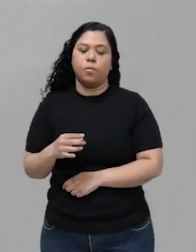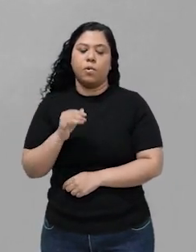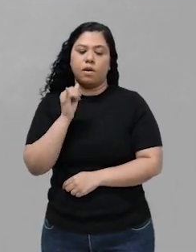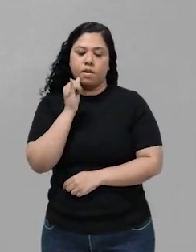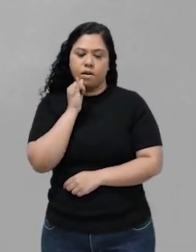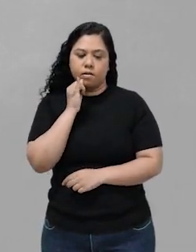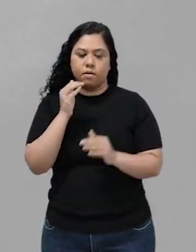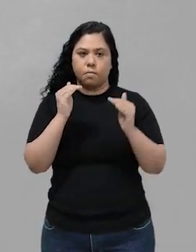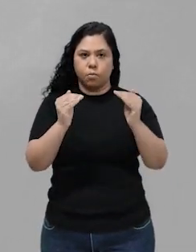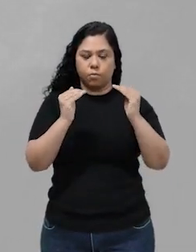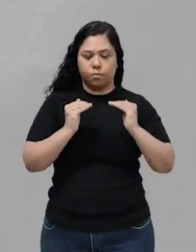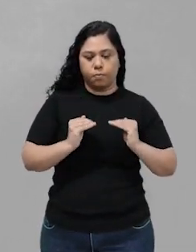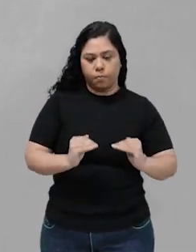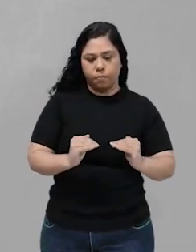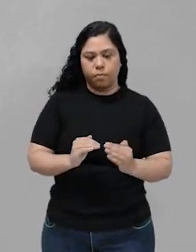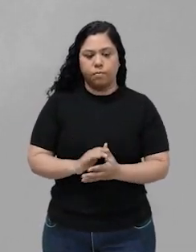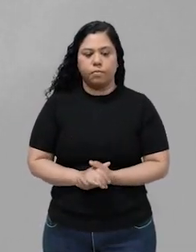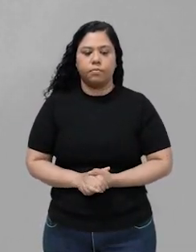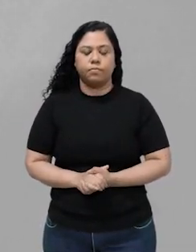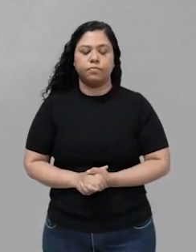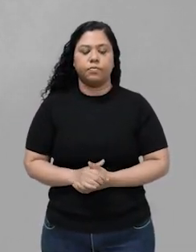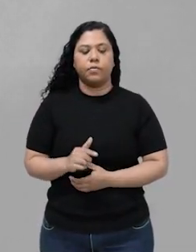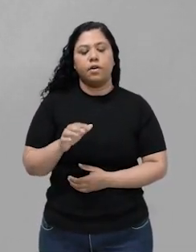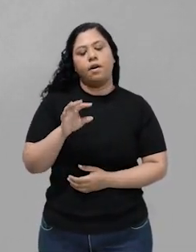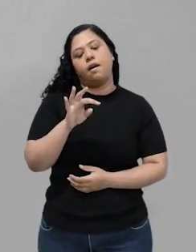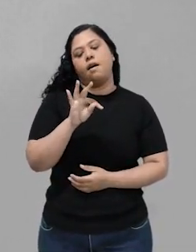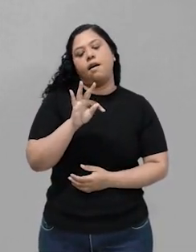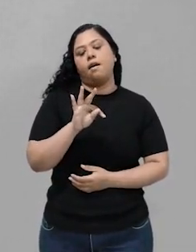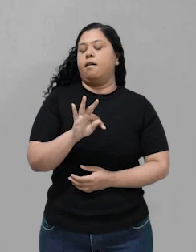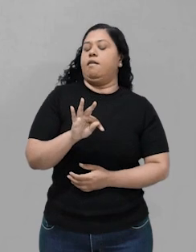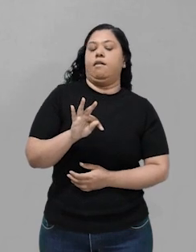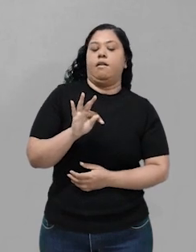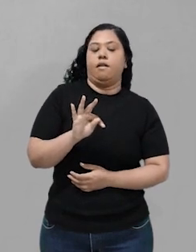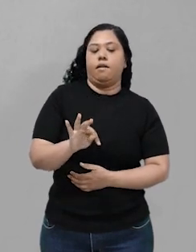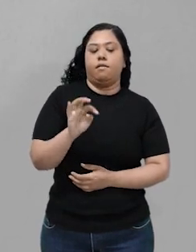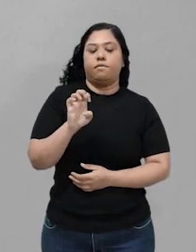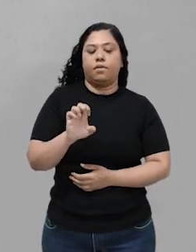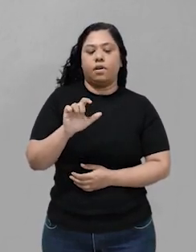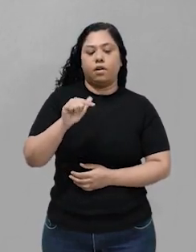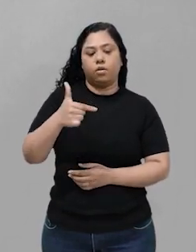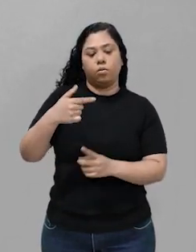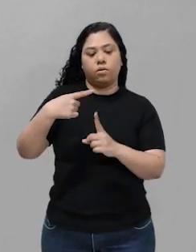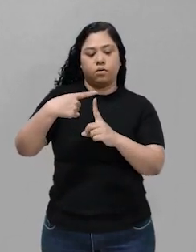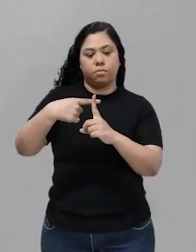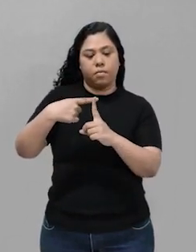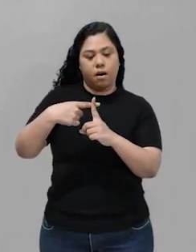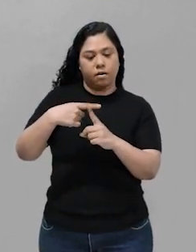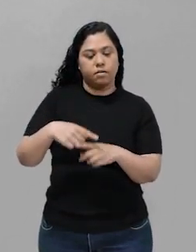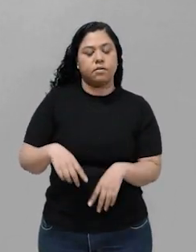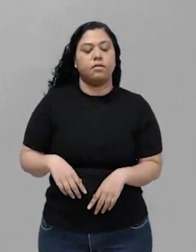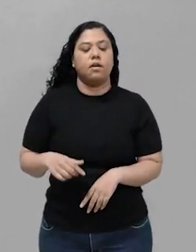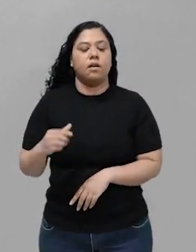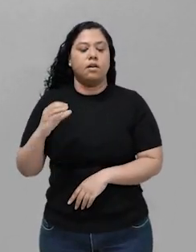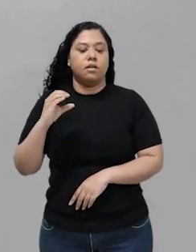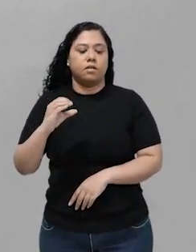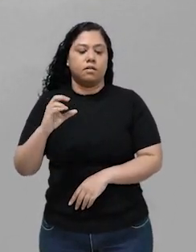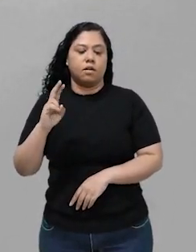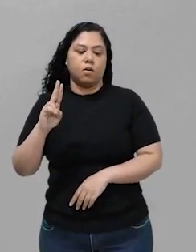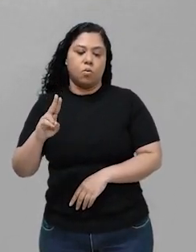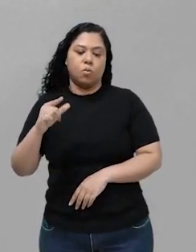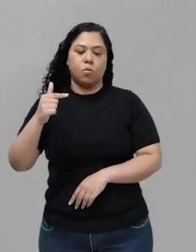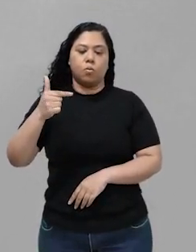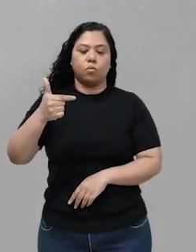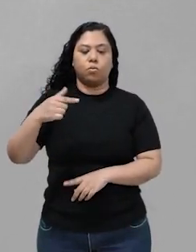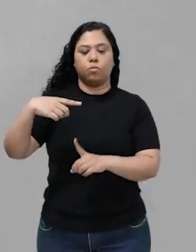Eu tenho o íon ferro 2+, reagindo com o íon cobre 2+, eles vão produzir